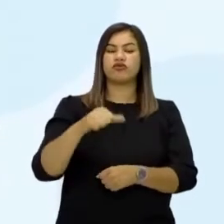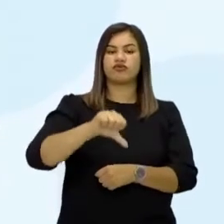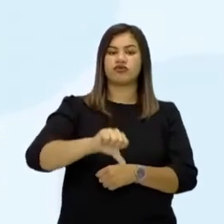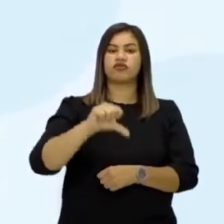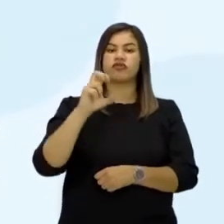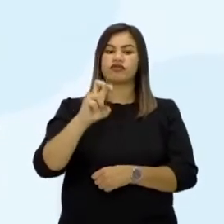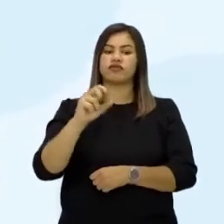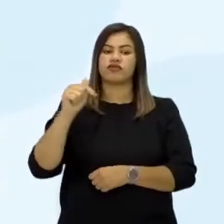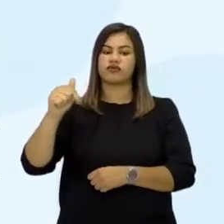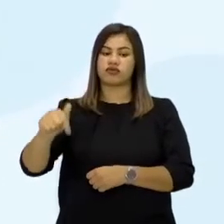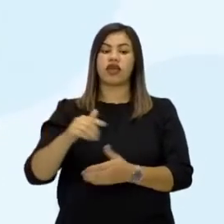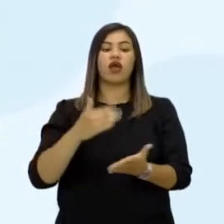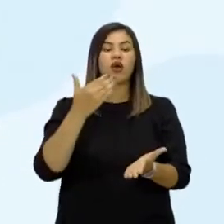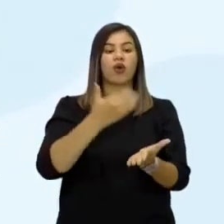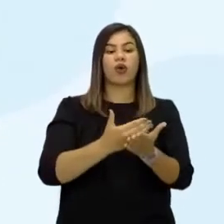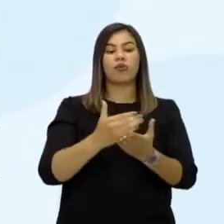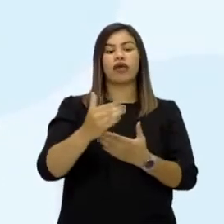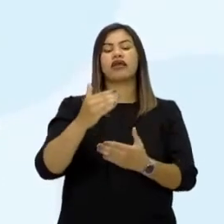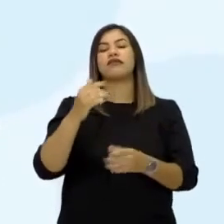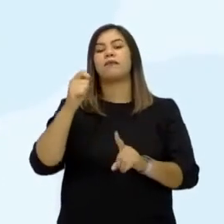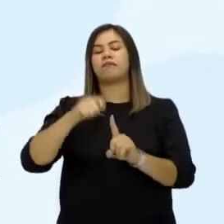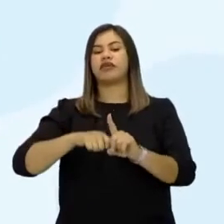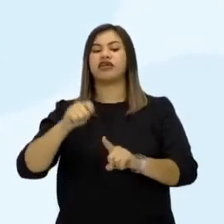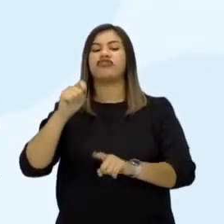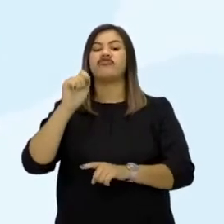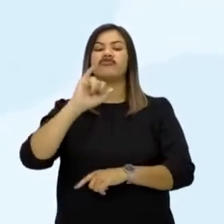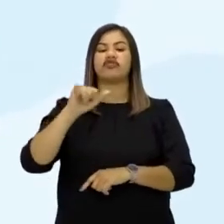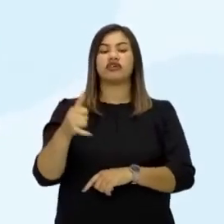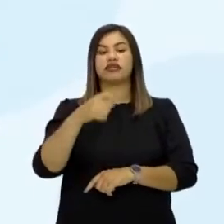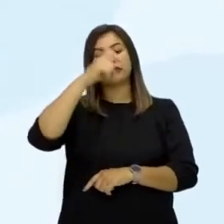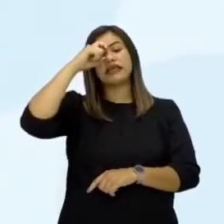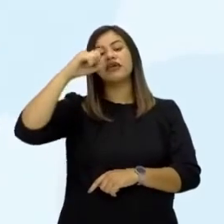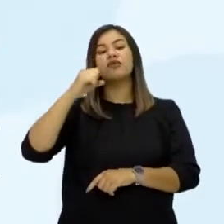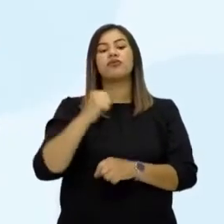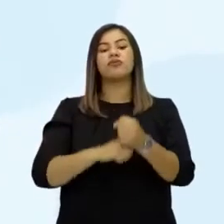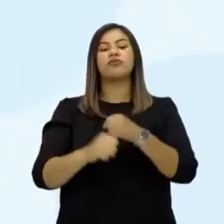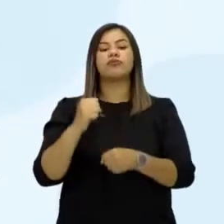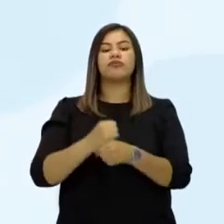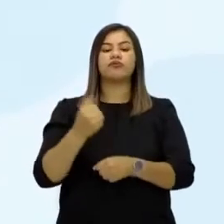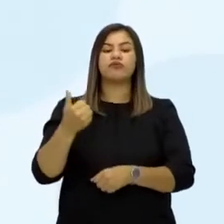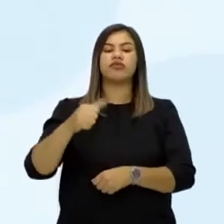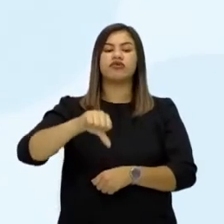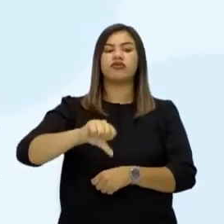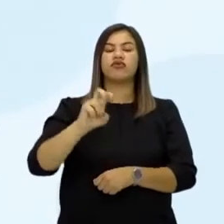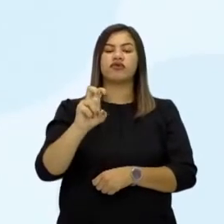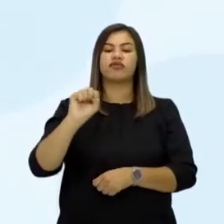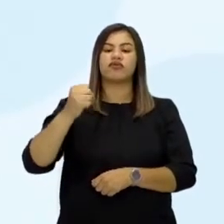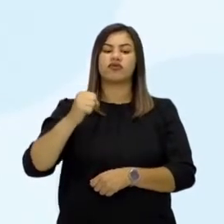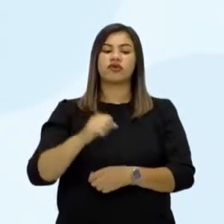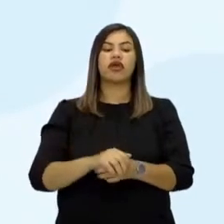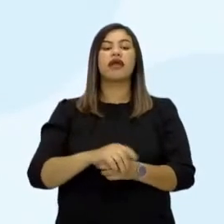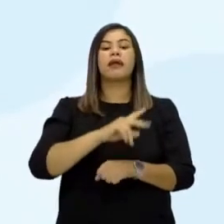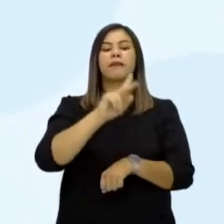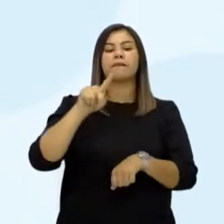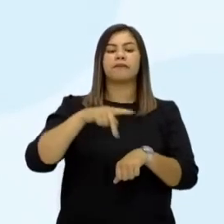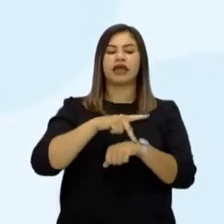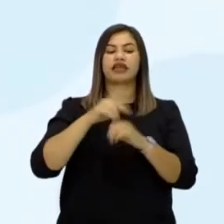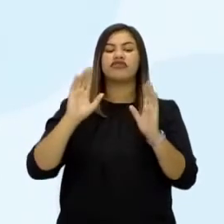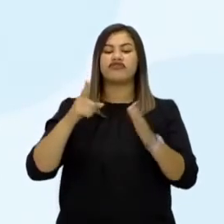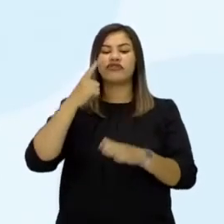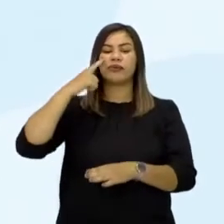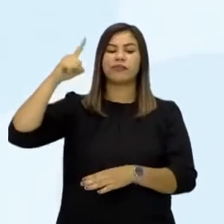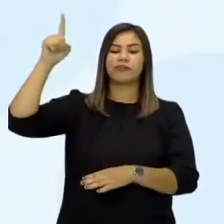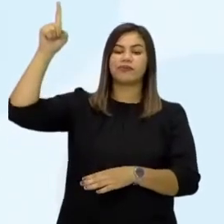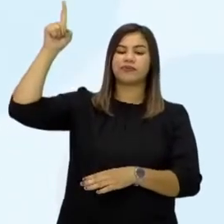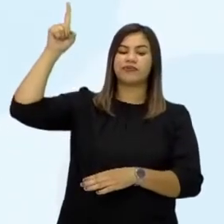1º de janeiro de 1958. Aí nós temos aí os países que já faziam parte do SECA, Bélgica, Alemanha Ocidental,